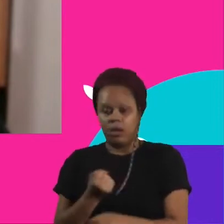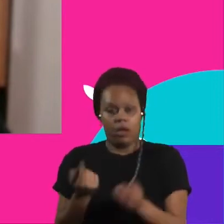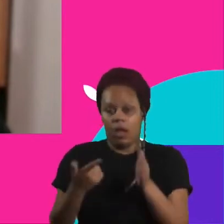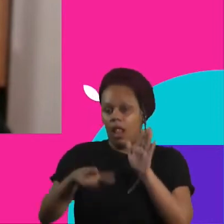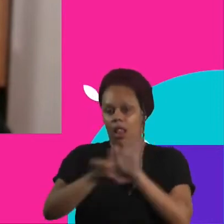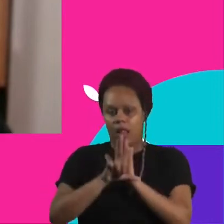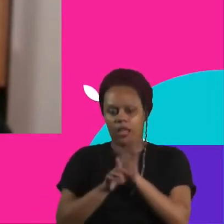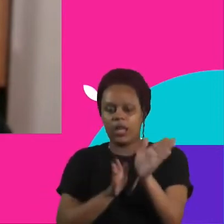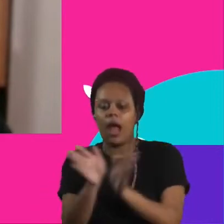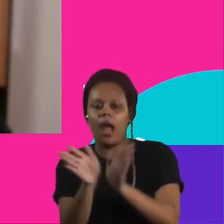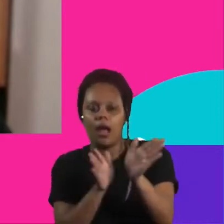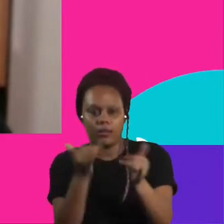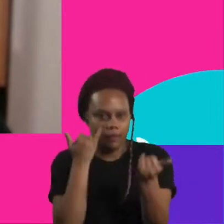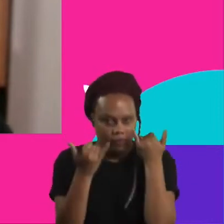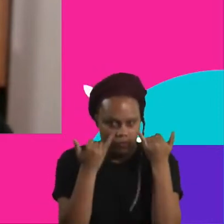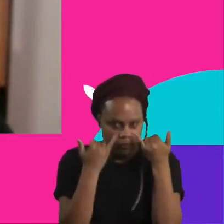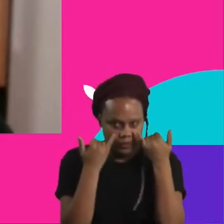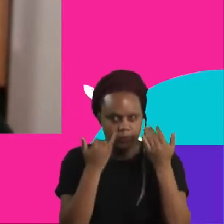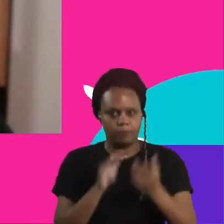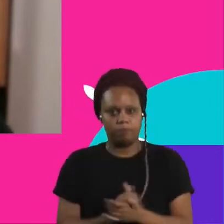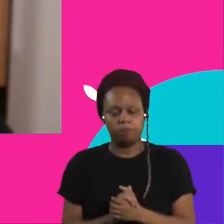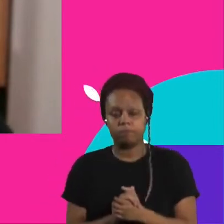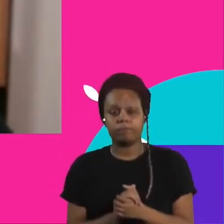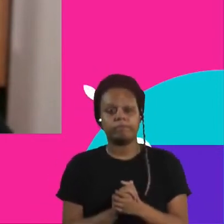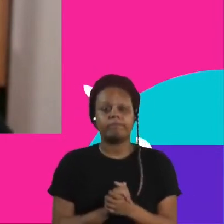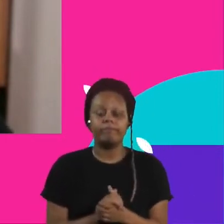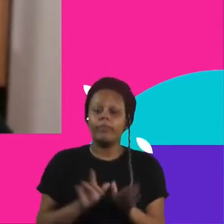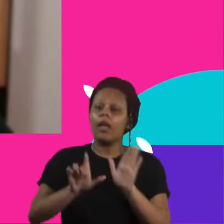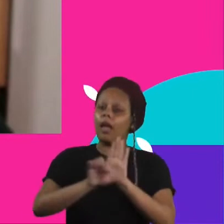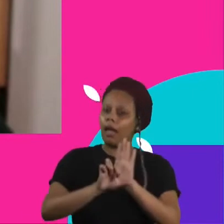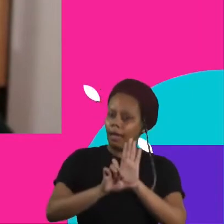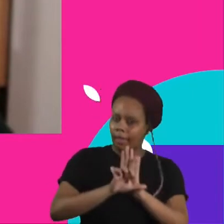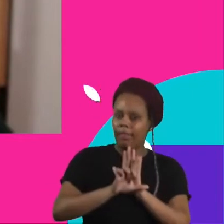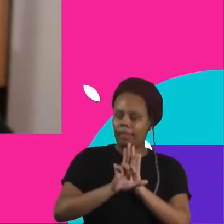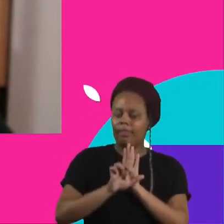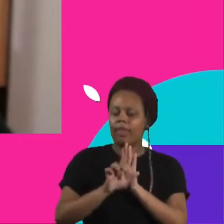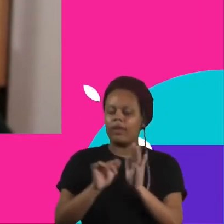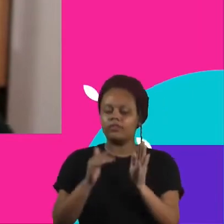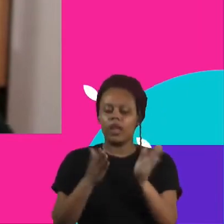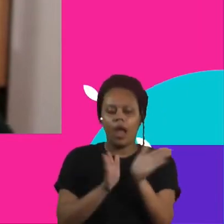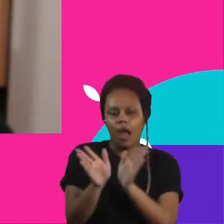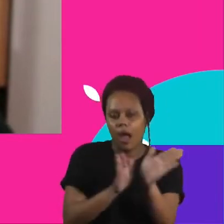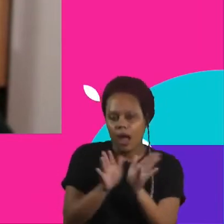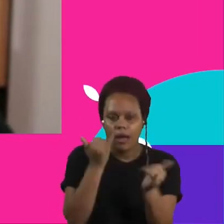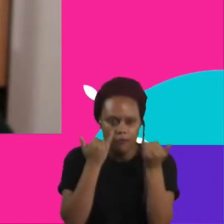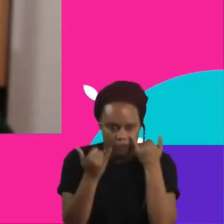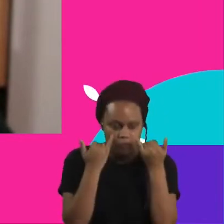Aí você pensa, mas que pessoa terrível. Ela odeia a lei de acesso à informação? É... mas ela não tem